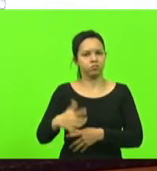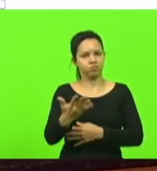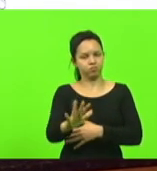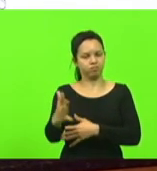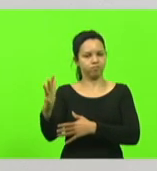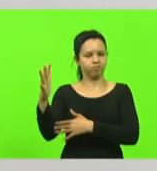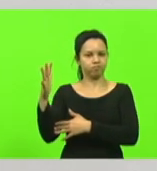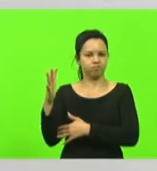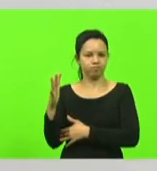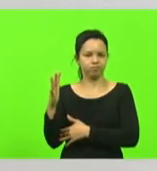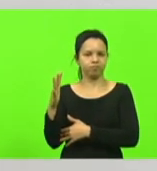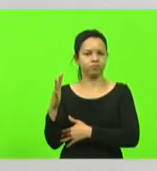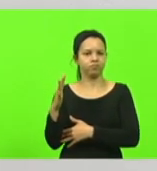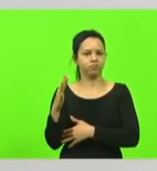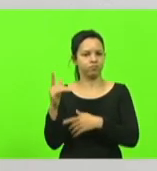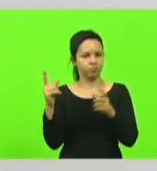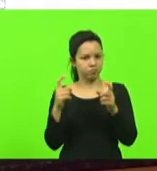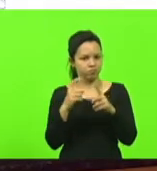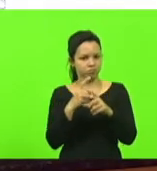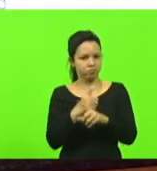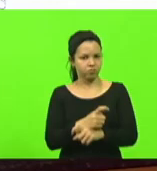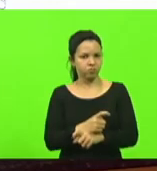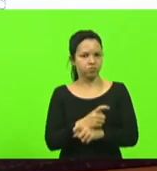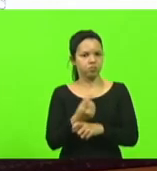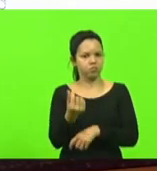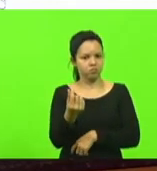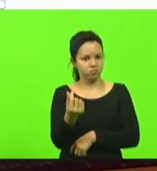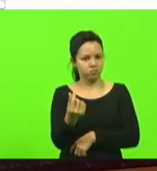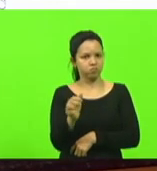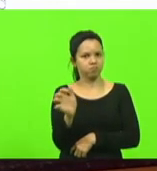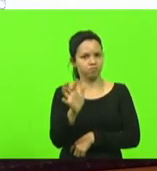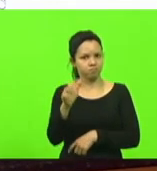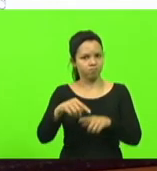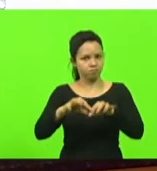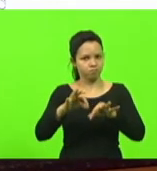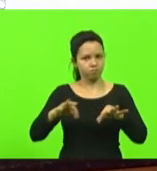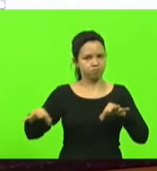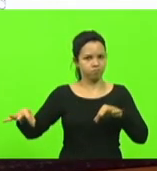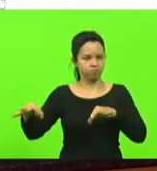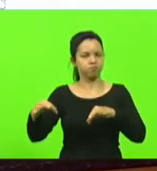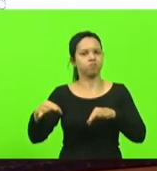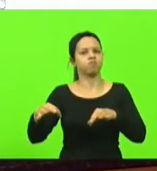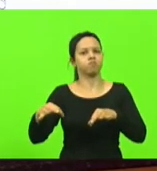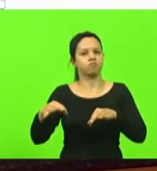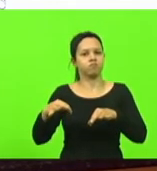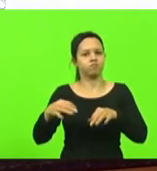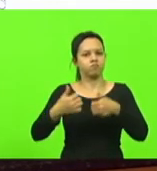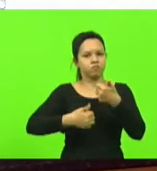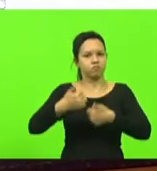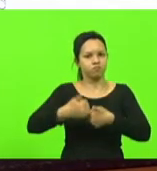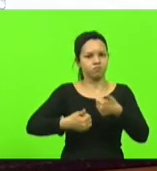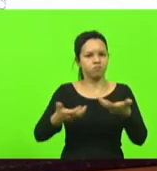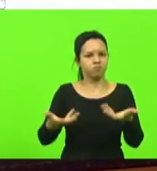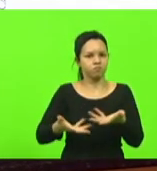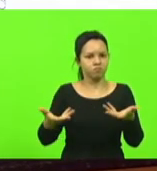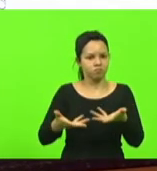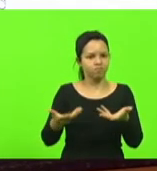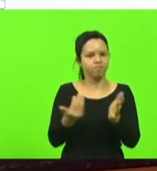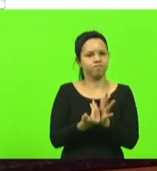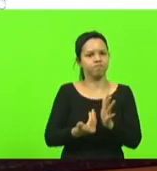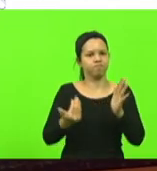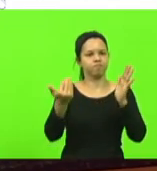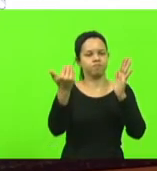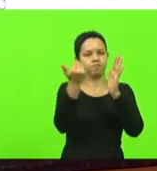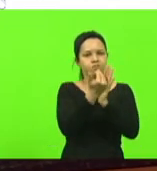é muito difícil e o custo de um hectare de arroz hoje é muito maior do que